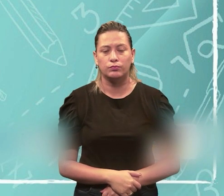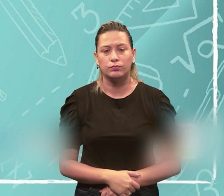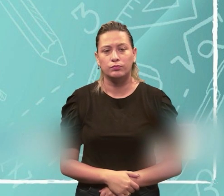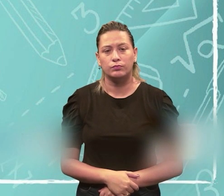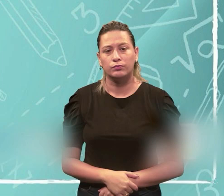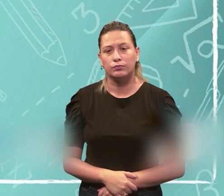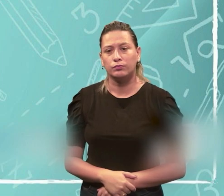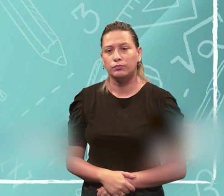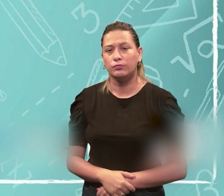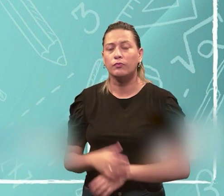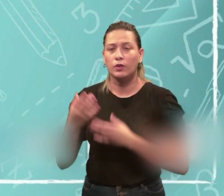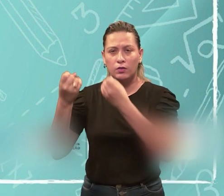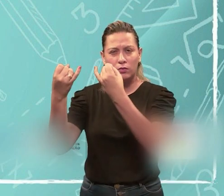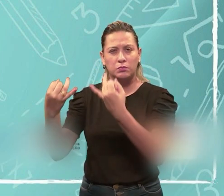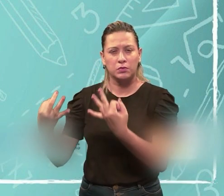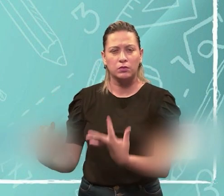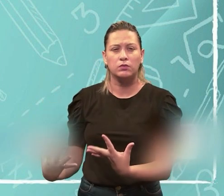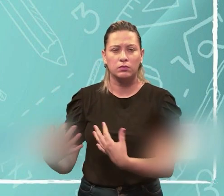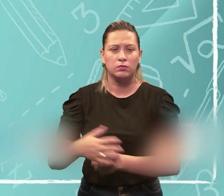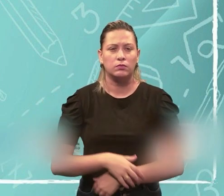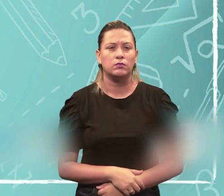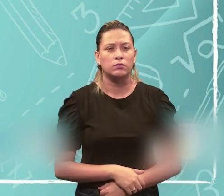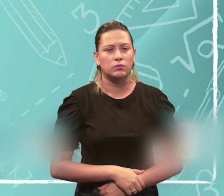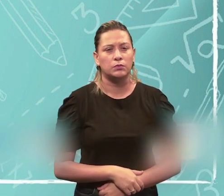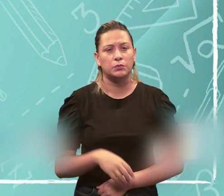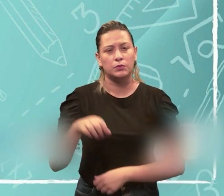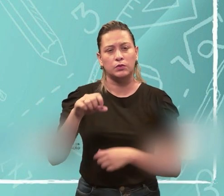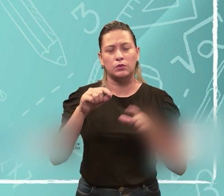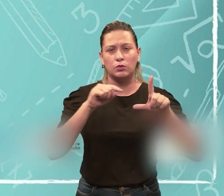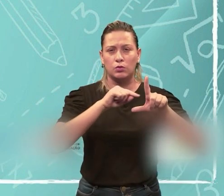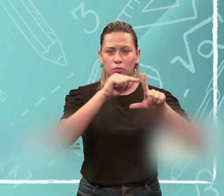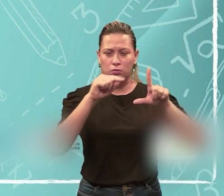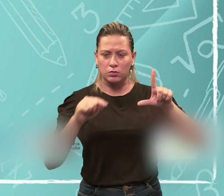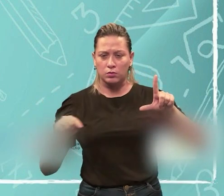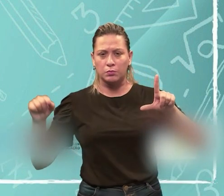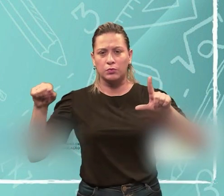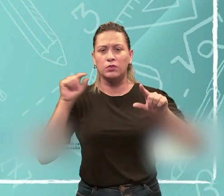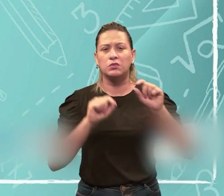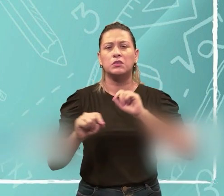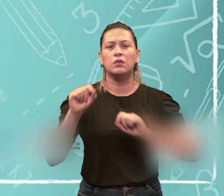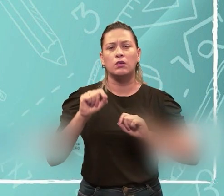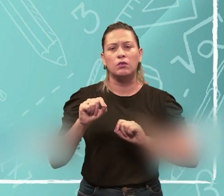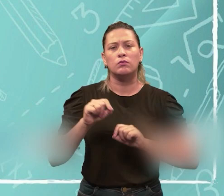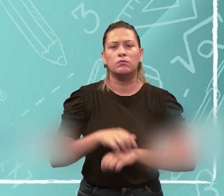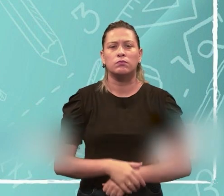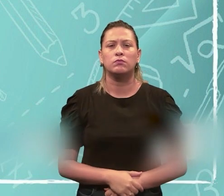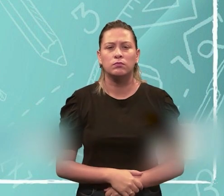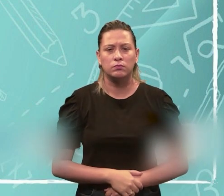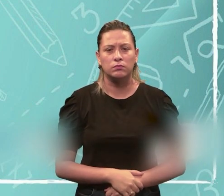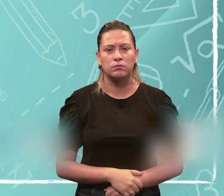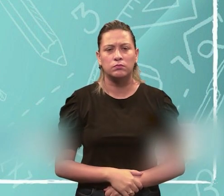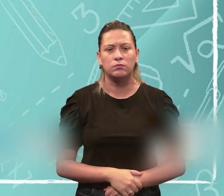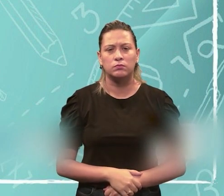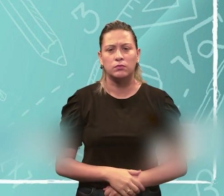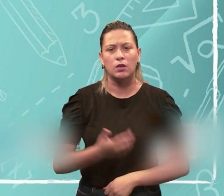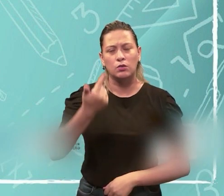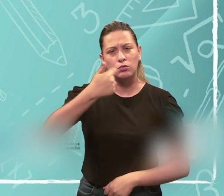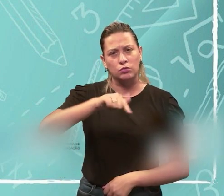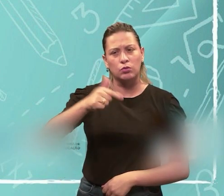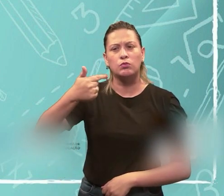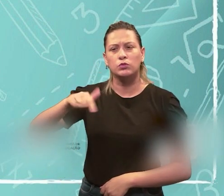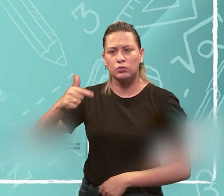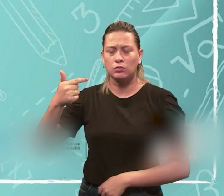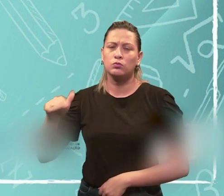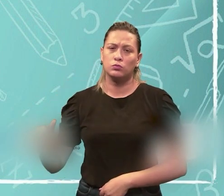Então, falando mais um pouquinho aqui do sinal senoidal, né, os sinais senoidais são sinais repetitivos, ou seja, a cada intervalo de